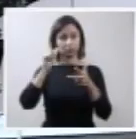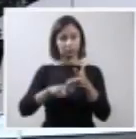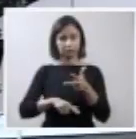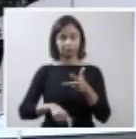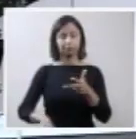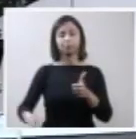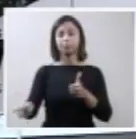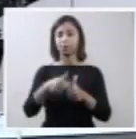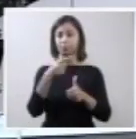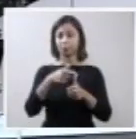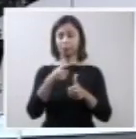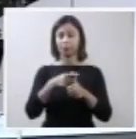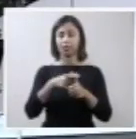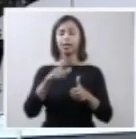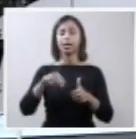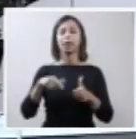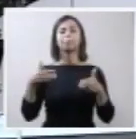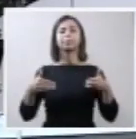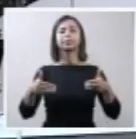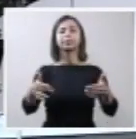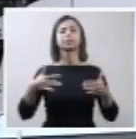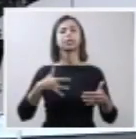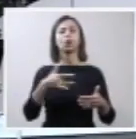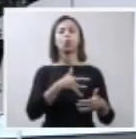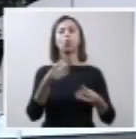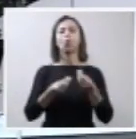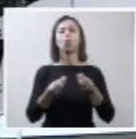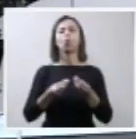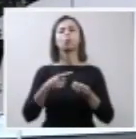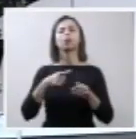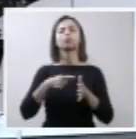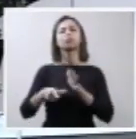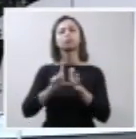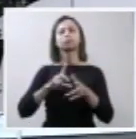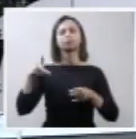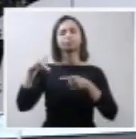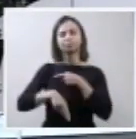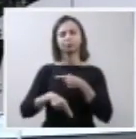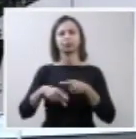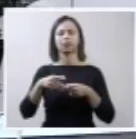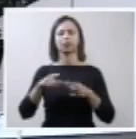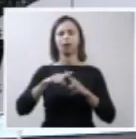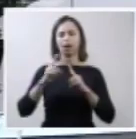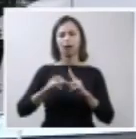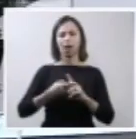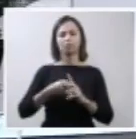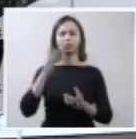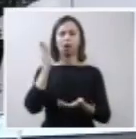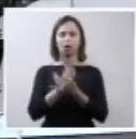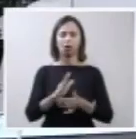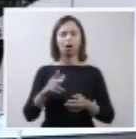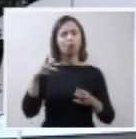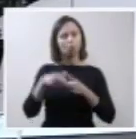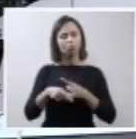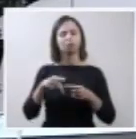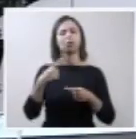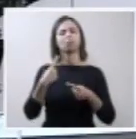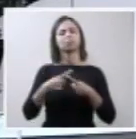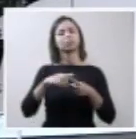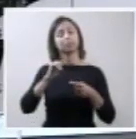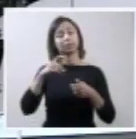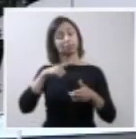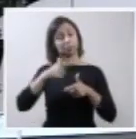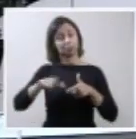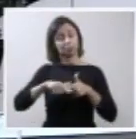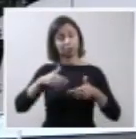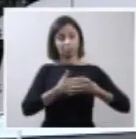entendimento do Ministério da Saúde sobre a antecipação do parto em caso de anencefalia no feto. No segundo,